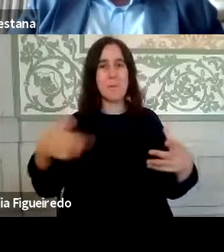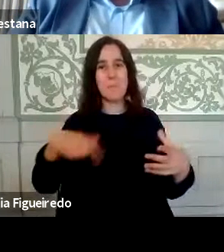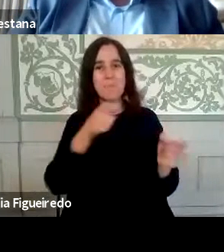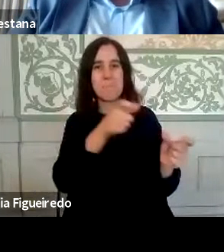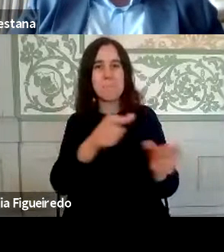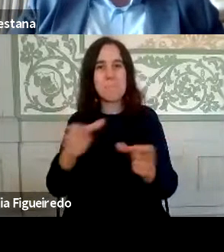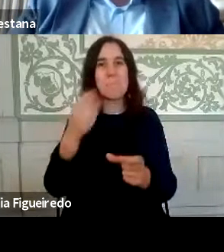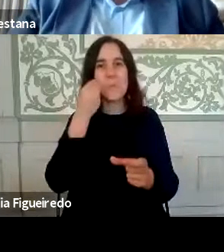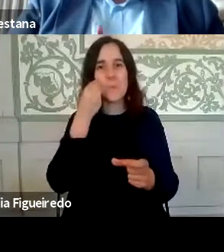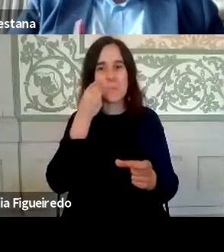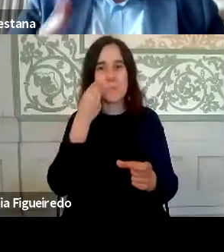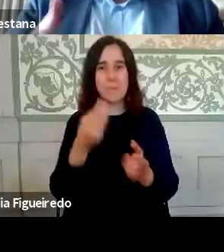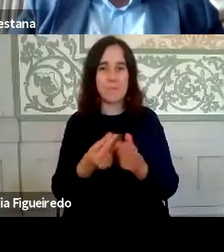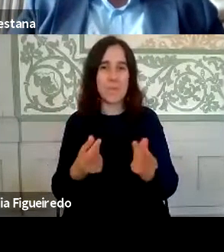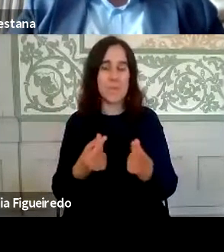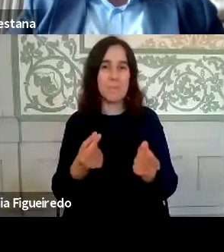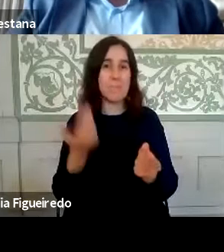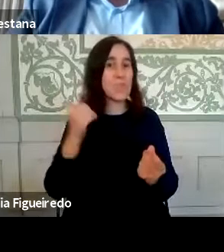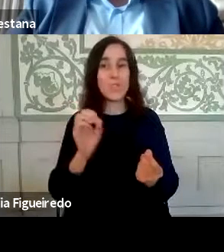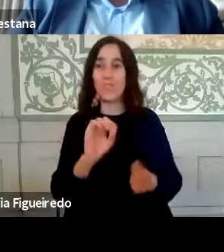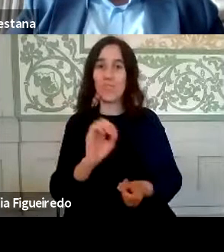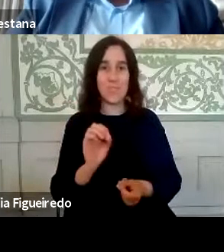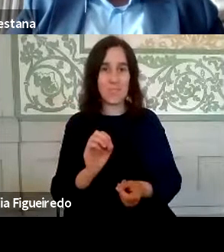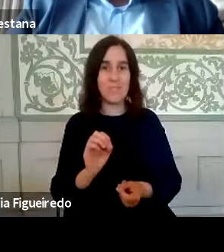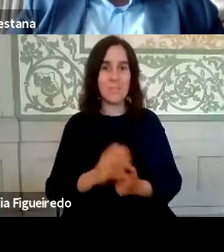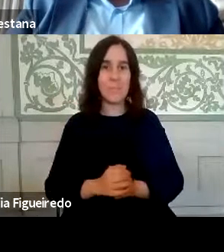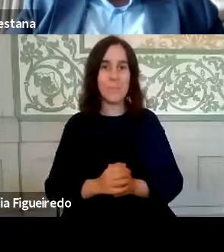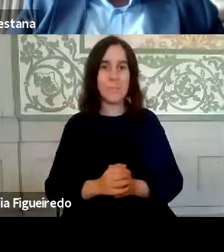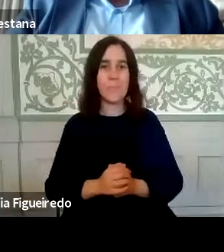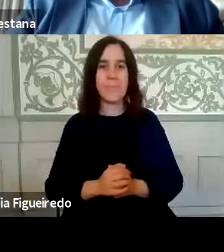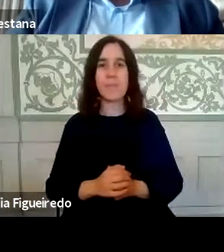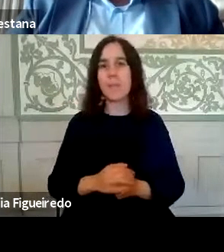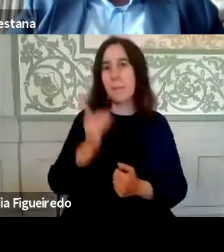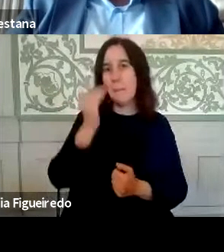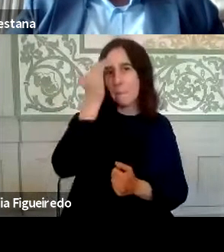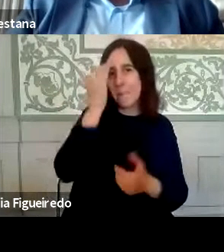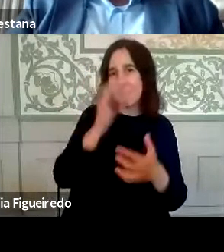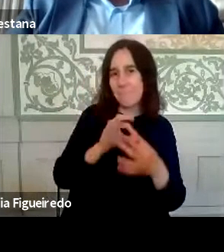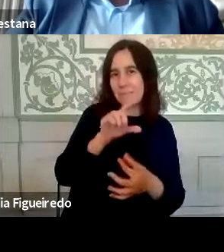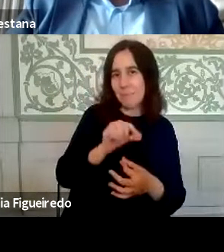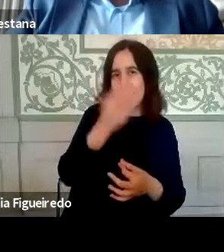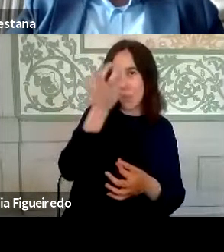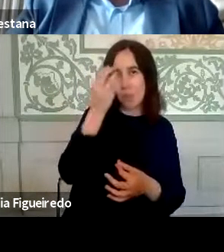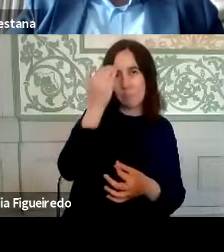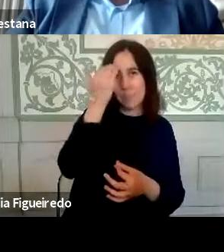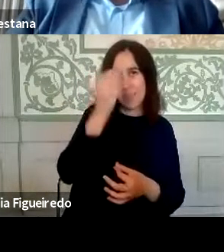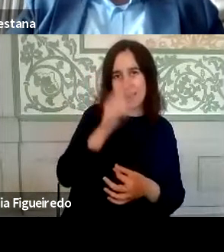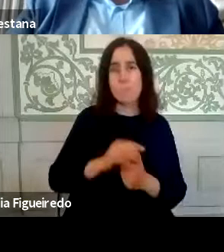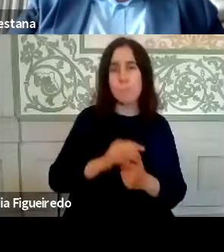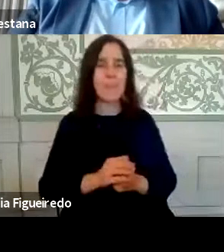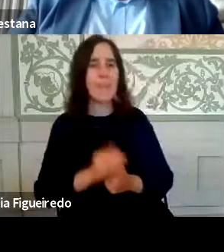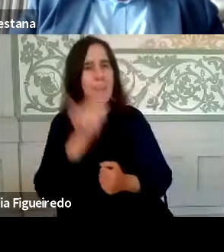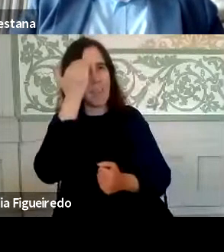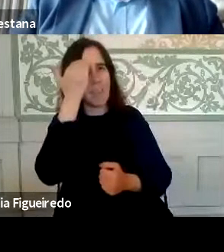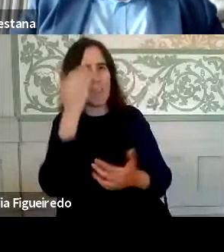não estavam. É uma questão de mentalidade também, de cultura, de mentalidade. Sim, e